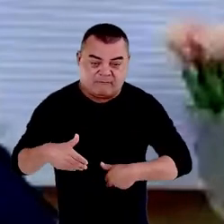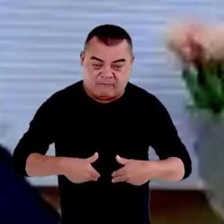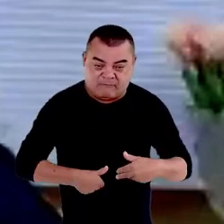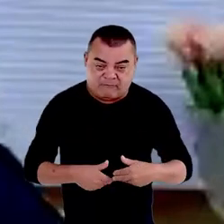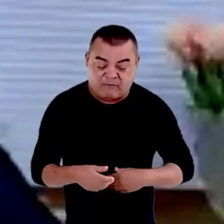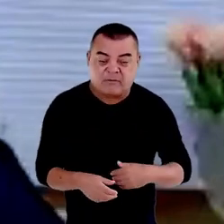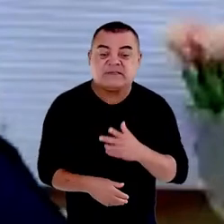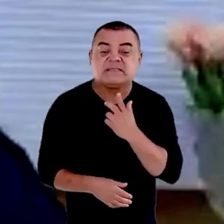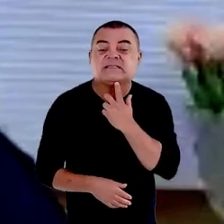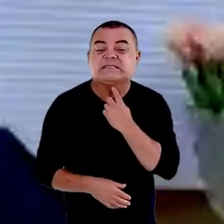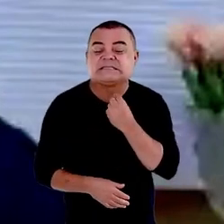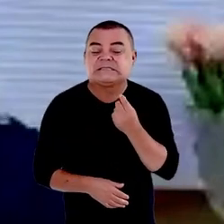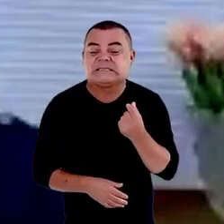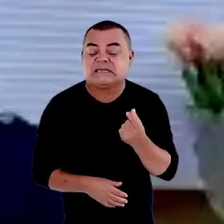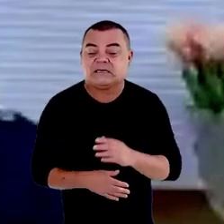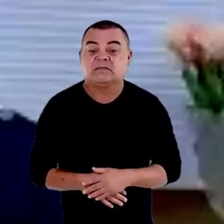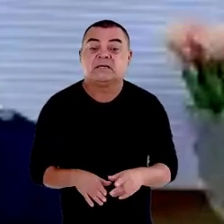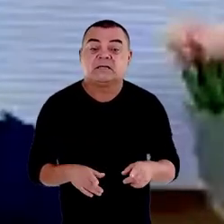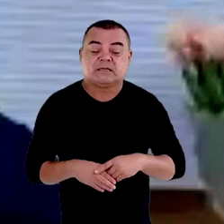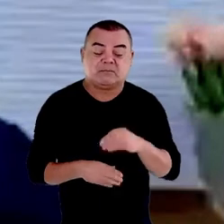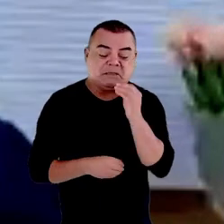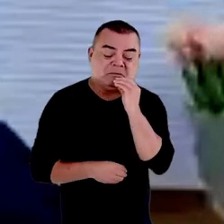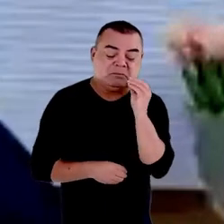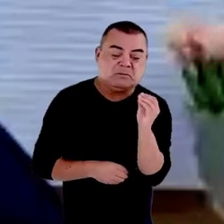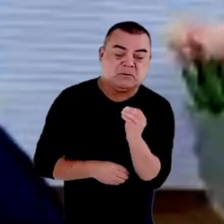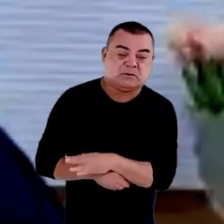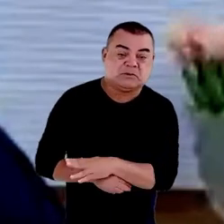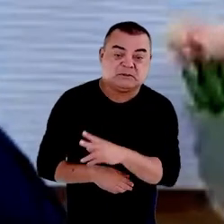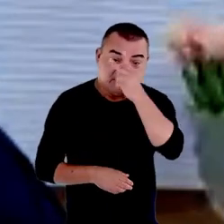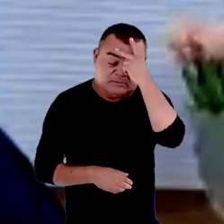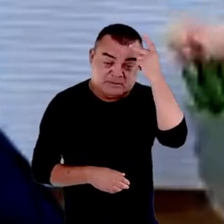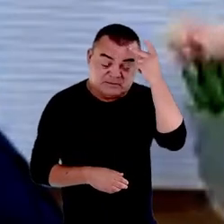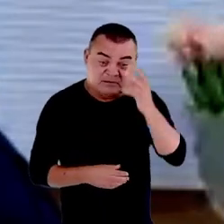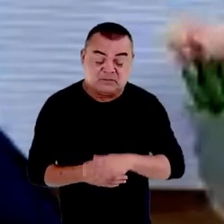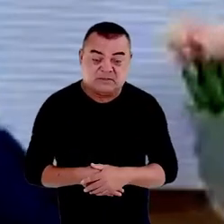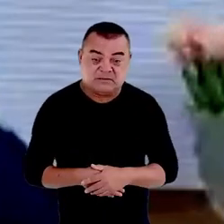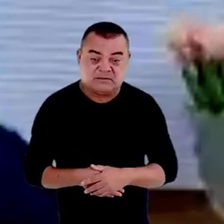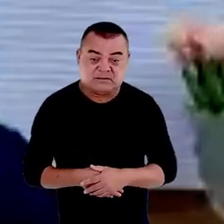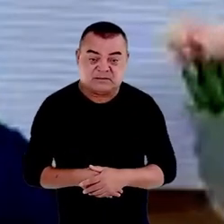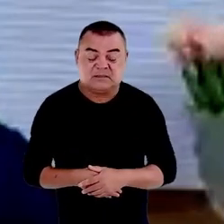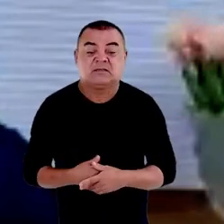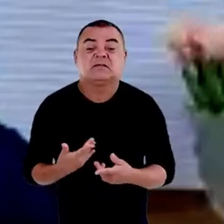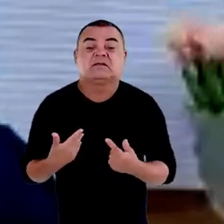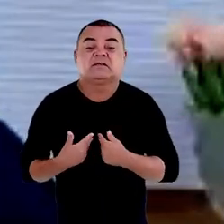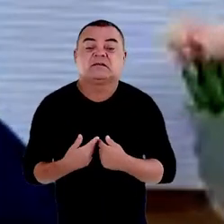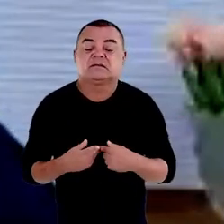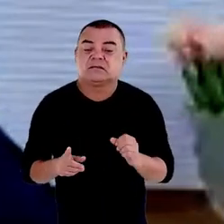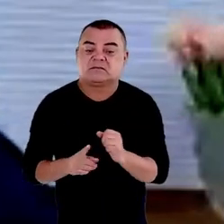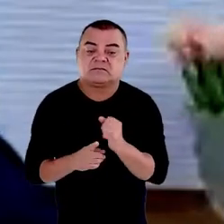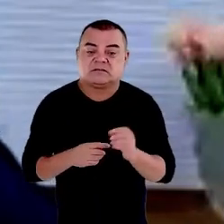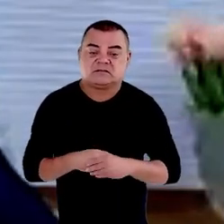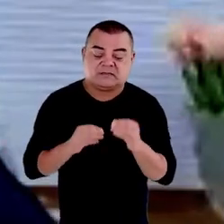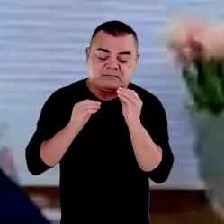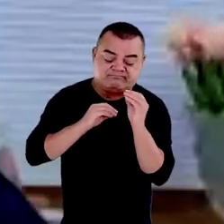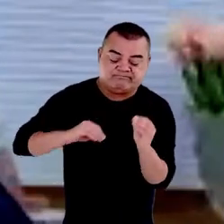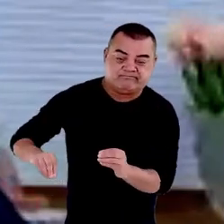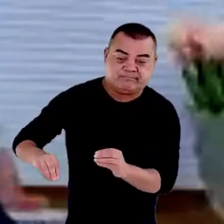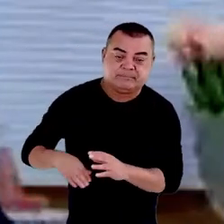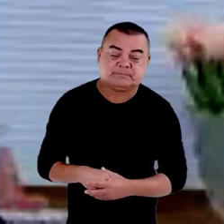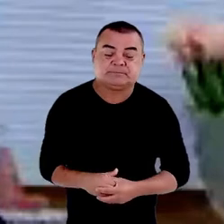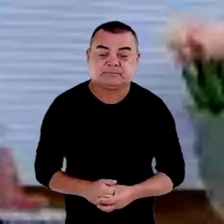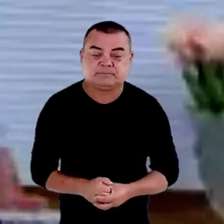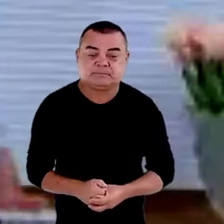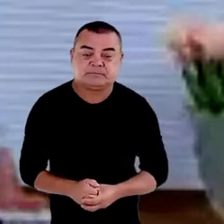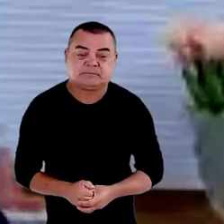trato enfim do abandono de pessoas que a rigor são invisibilizadas e são marginalizadas